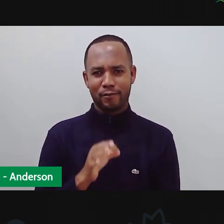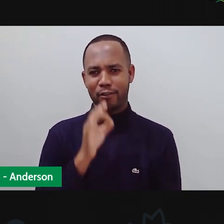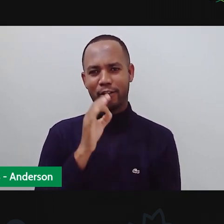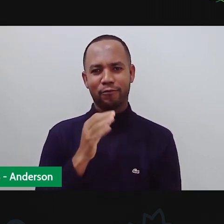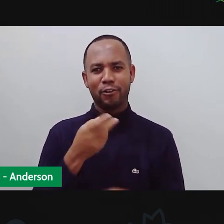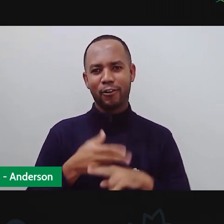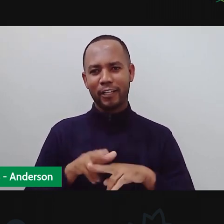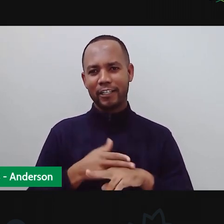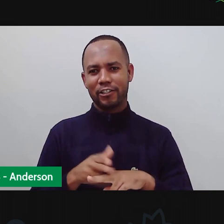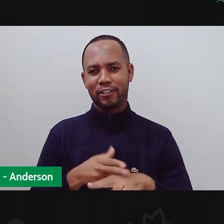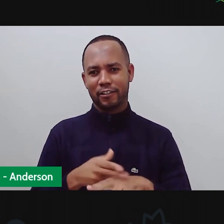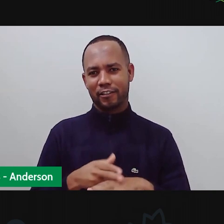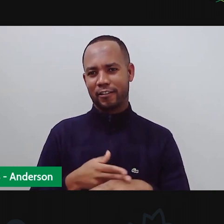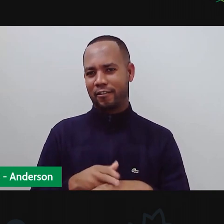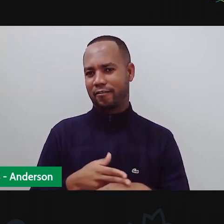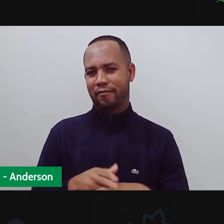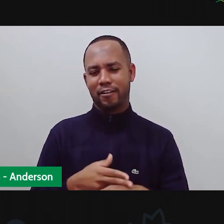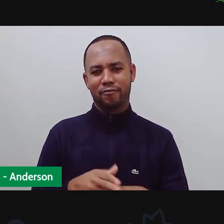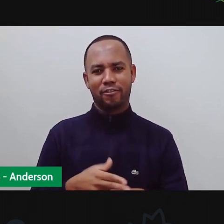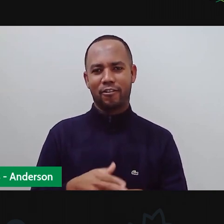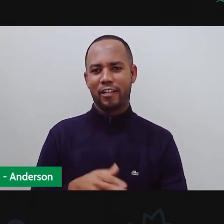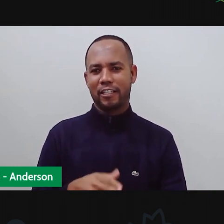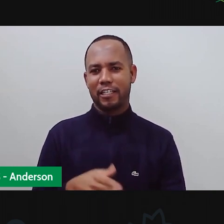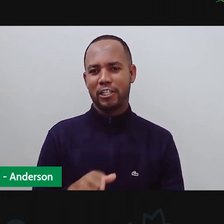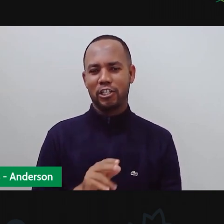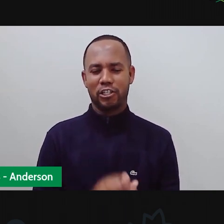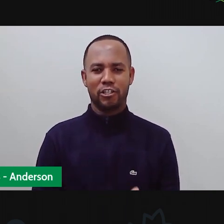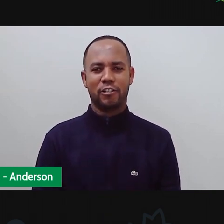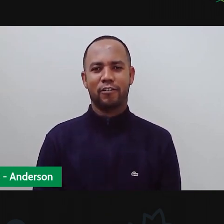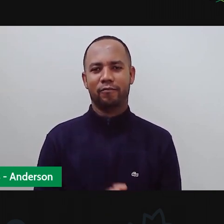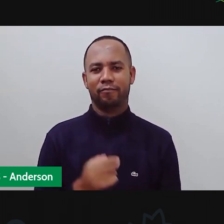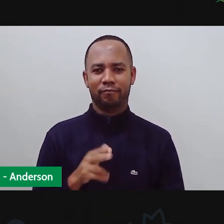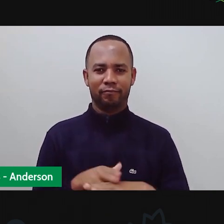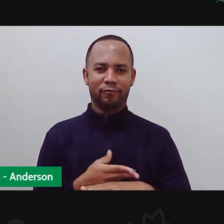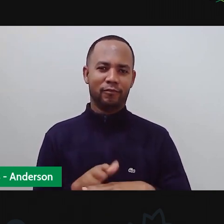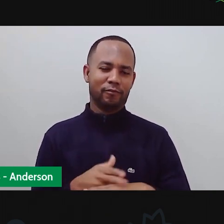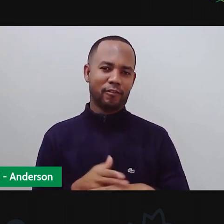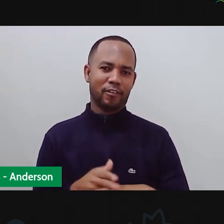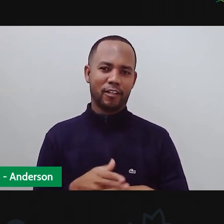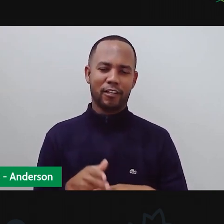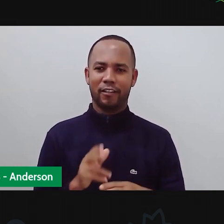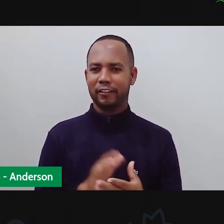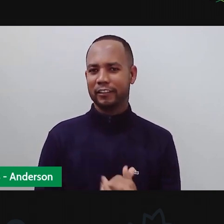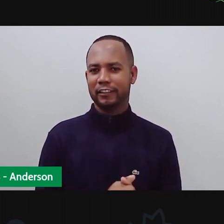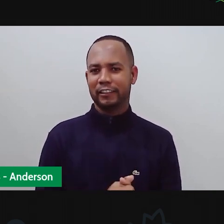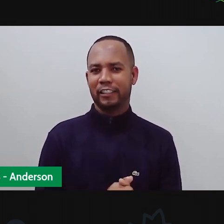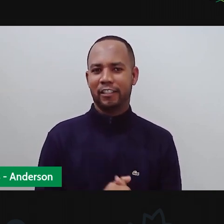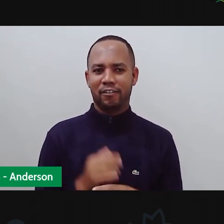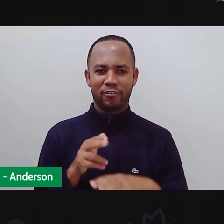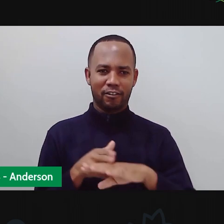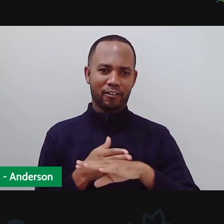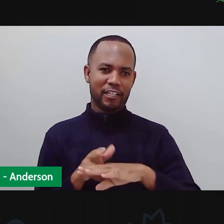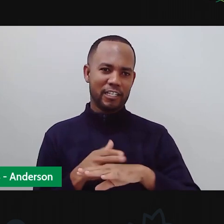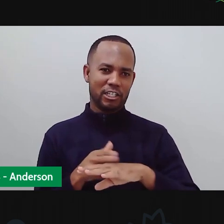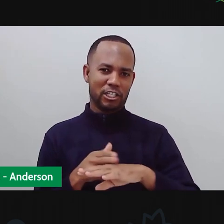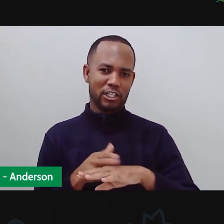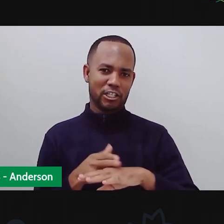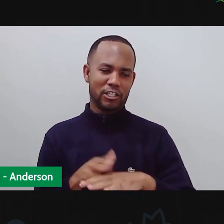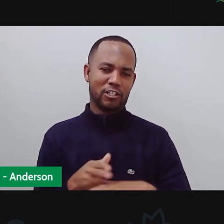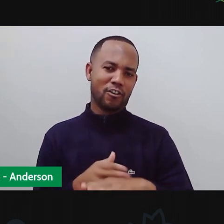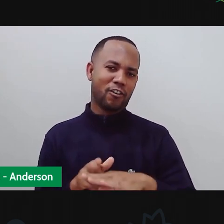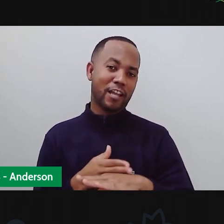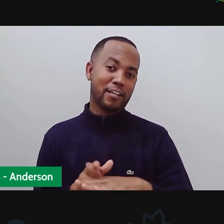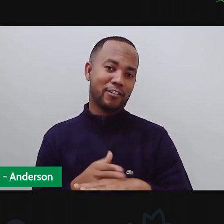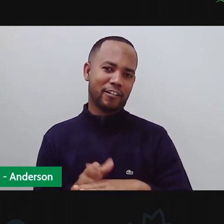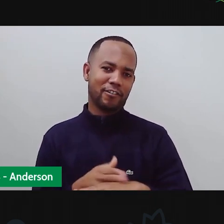suco de uva, suco de uva não, porque é frio, né, ah, um café, eu te dou meu copo descartável, não é uma taça não, não é uma caneca,